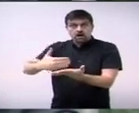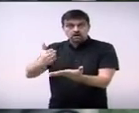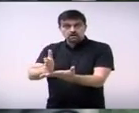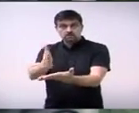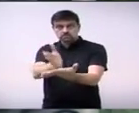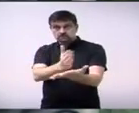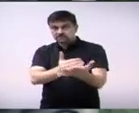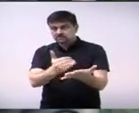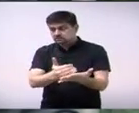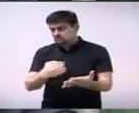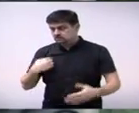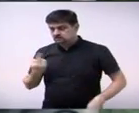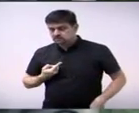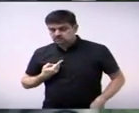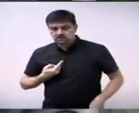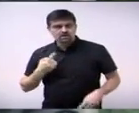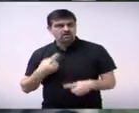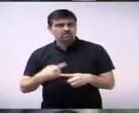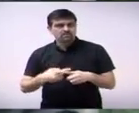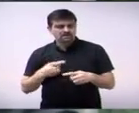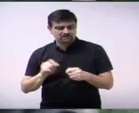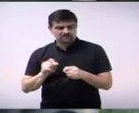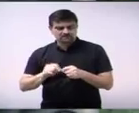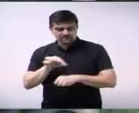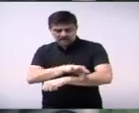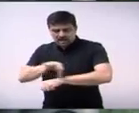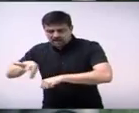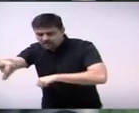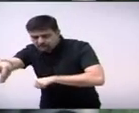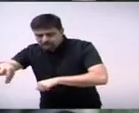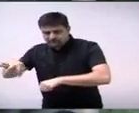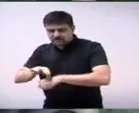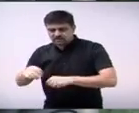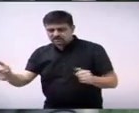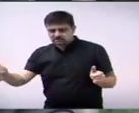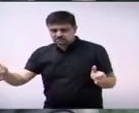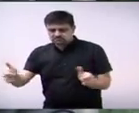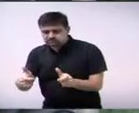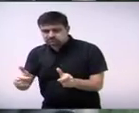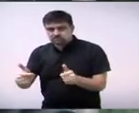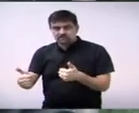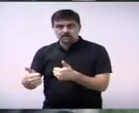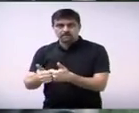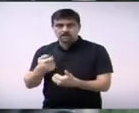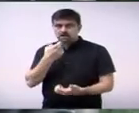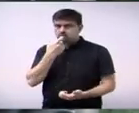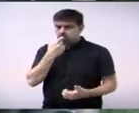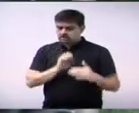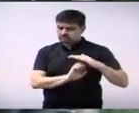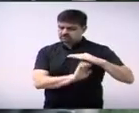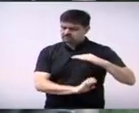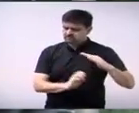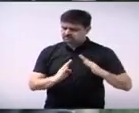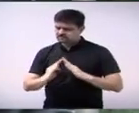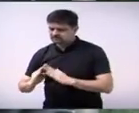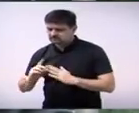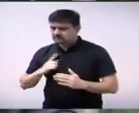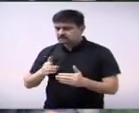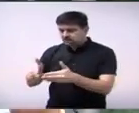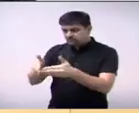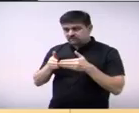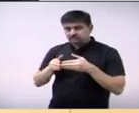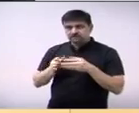reduzir drasticamente então eu estou pedindo vista senhor presidente gostaria que fosse colocado para apreciação dessa